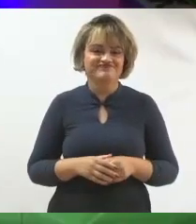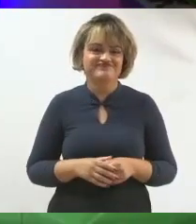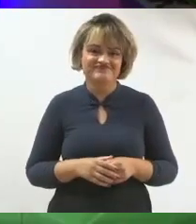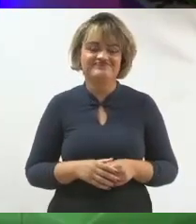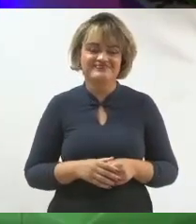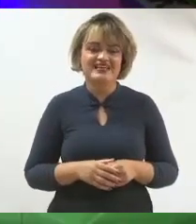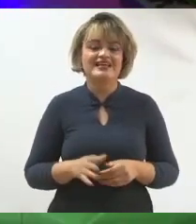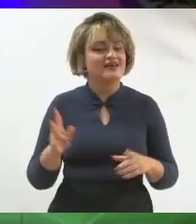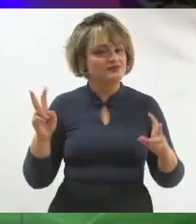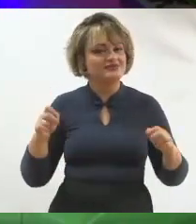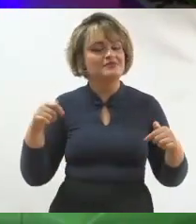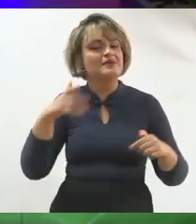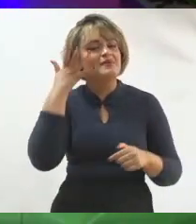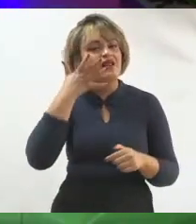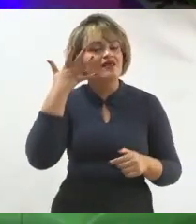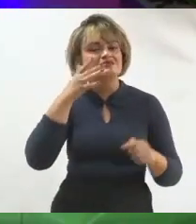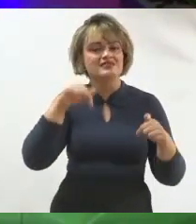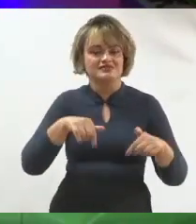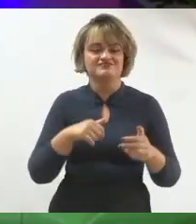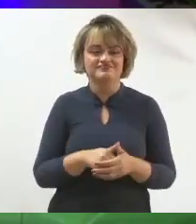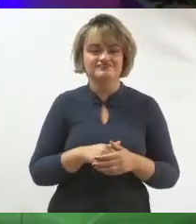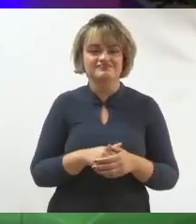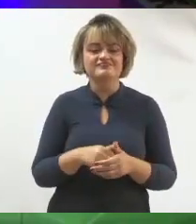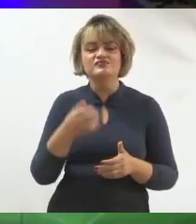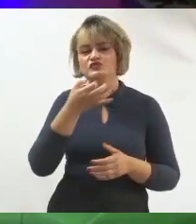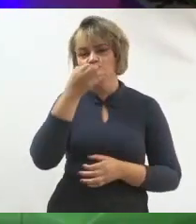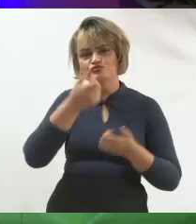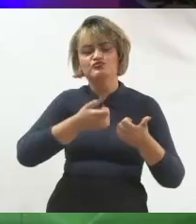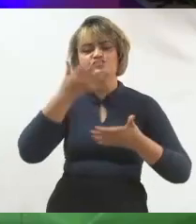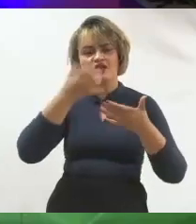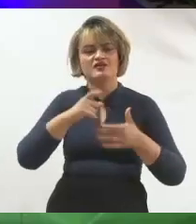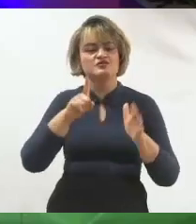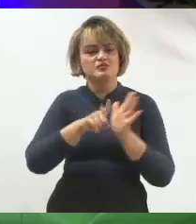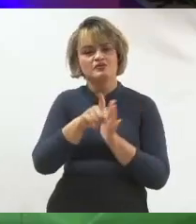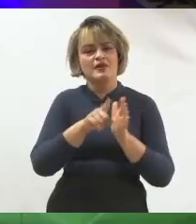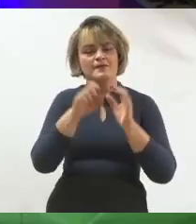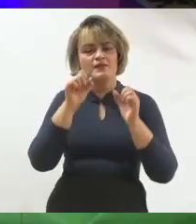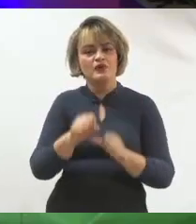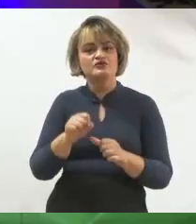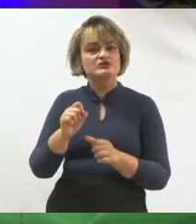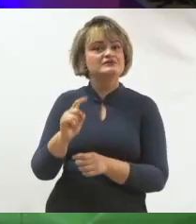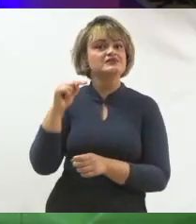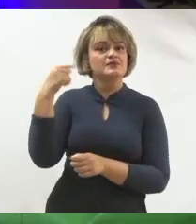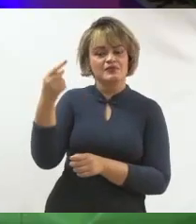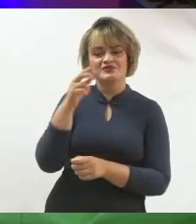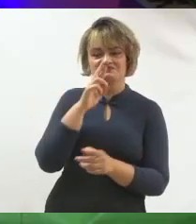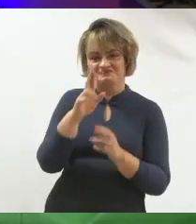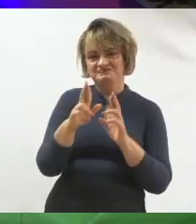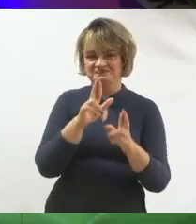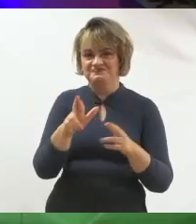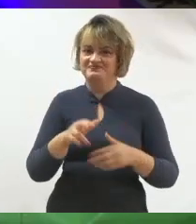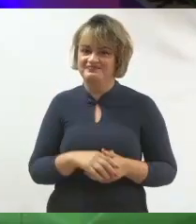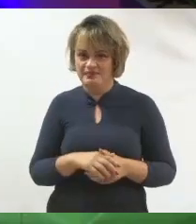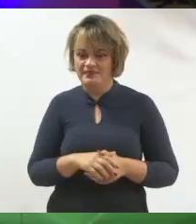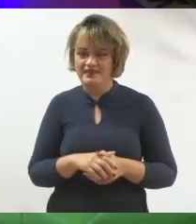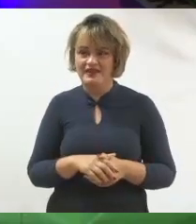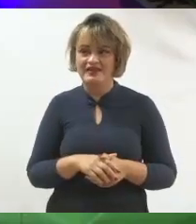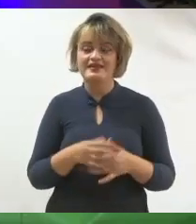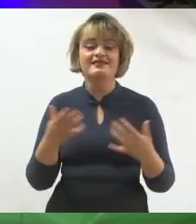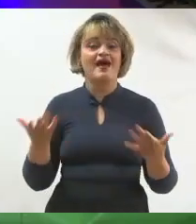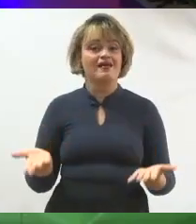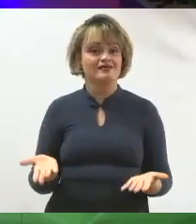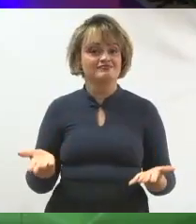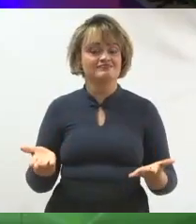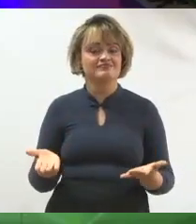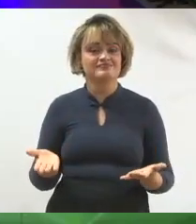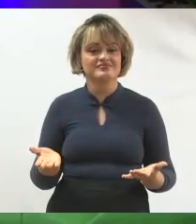esse é o tema da palestra. Participem no chat, mandem as perguntas. No final a gente vai ter um momentinho pra conversar. E aí, agora